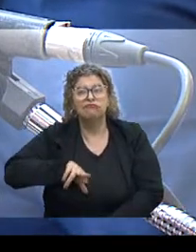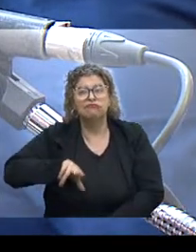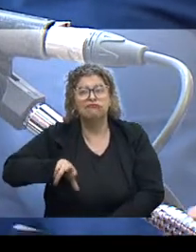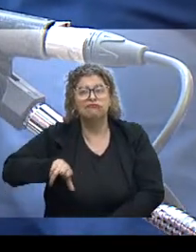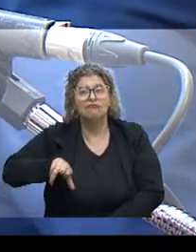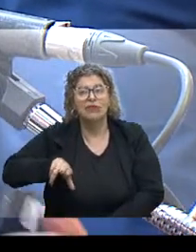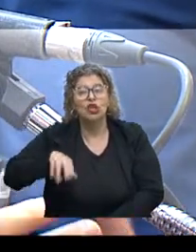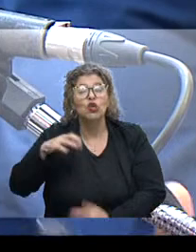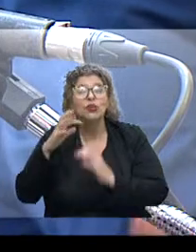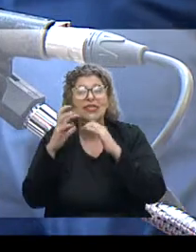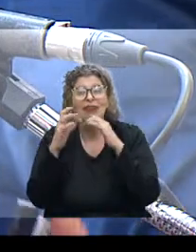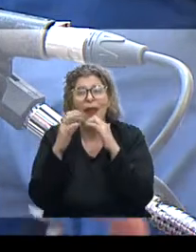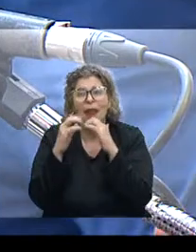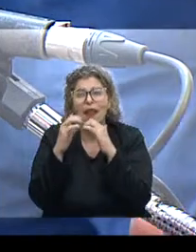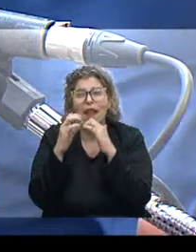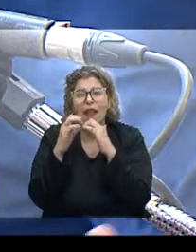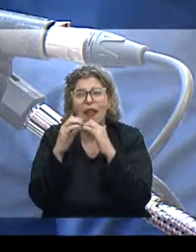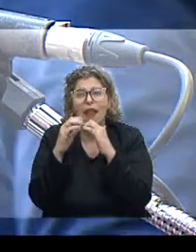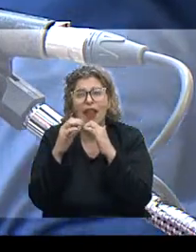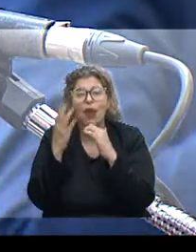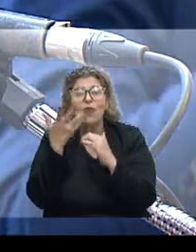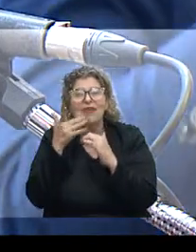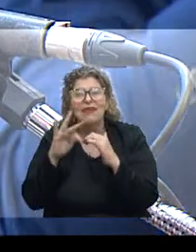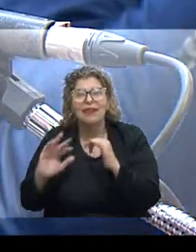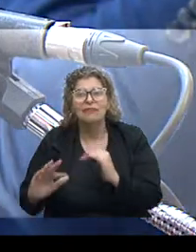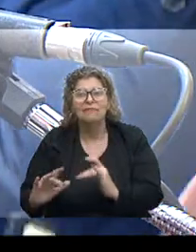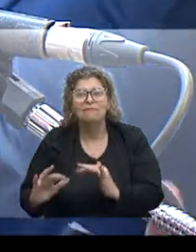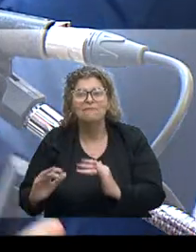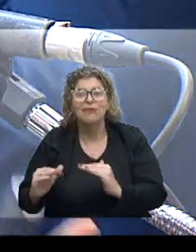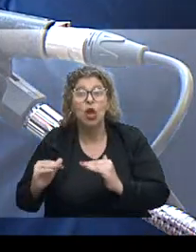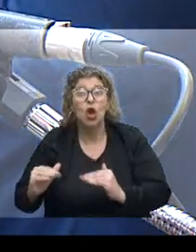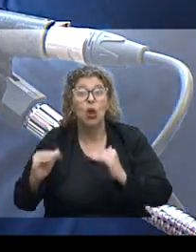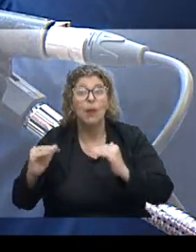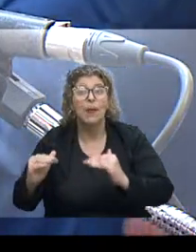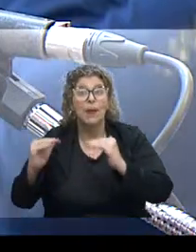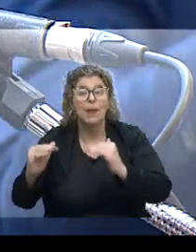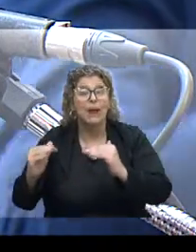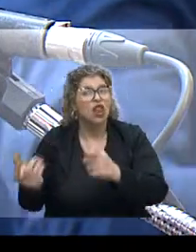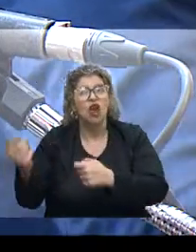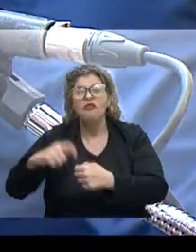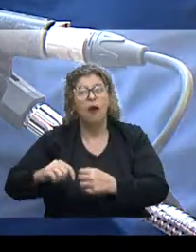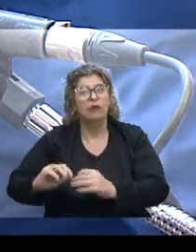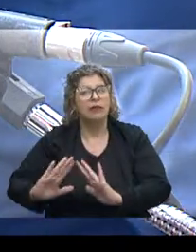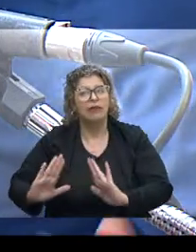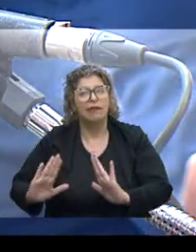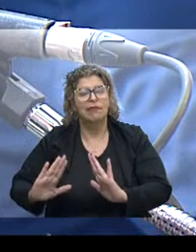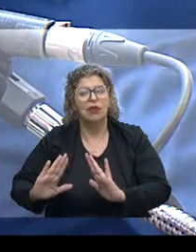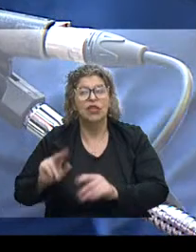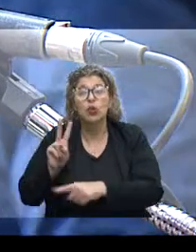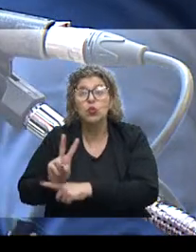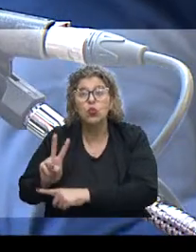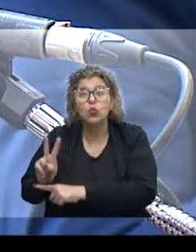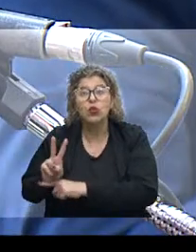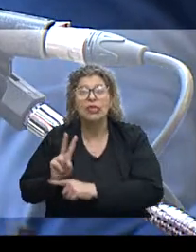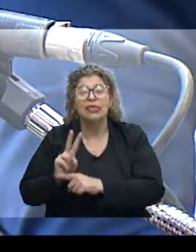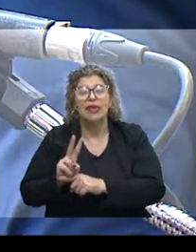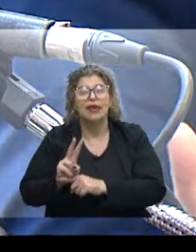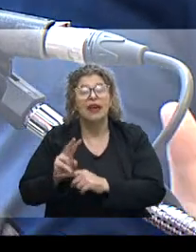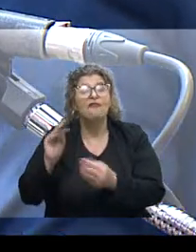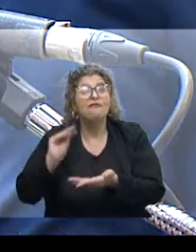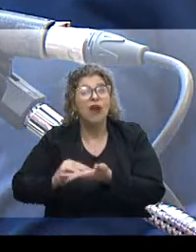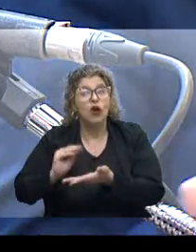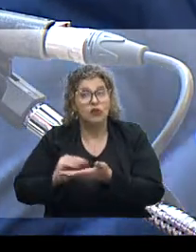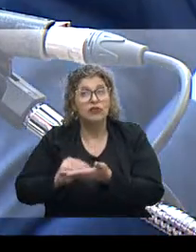o cérebro humano, o corpo humano, nessa época da vida, do indivíduo, que não volta mais, portanto, a ausência de aulas presenciais nessa